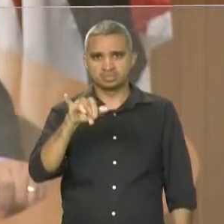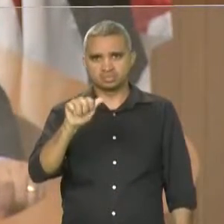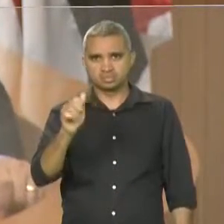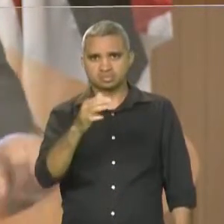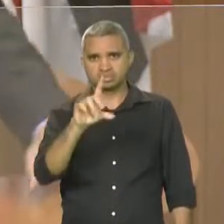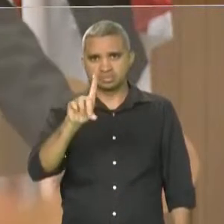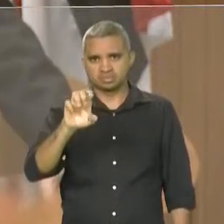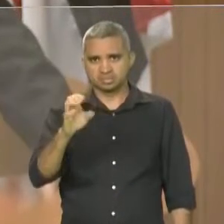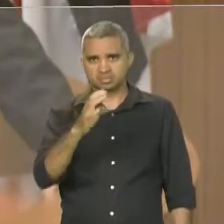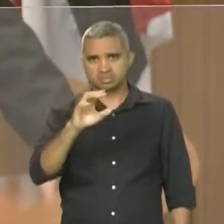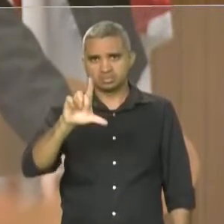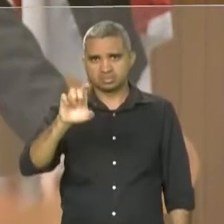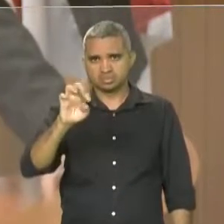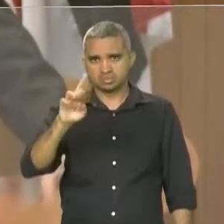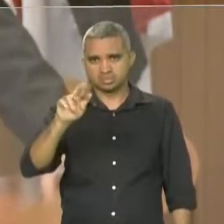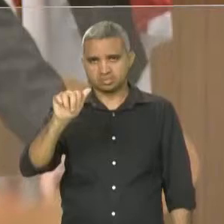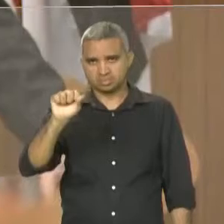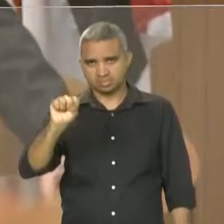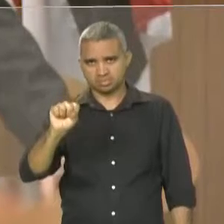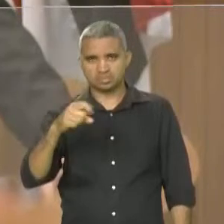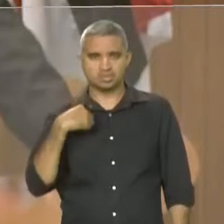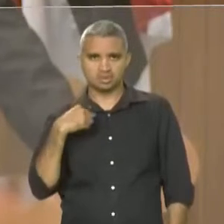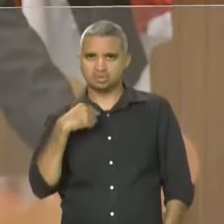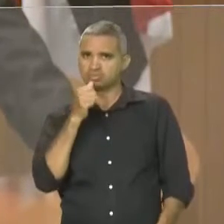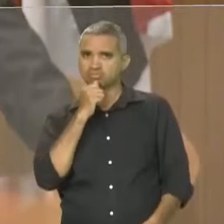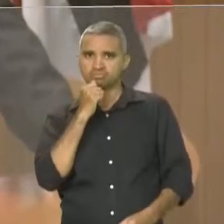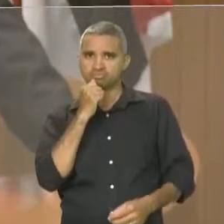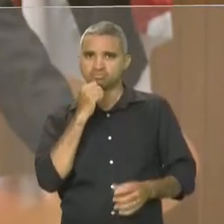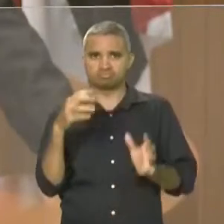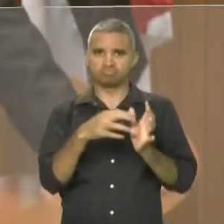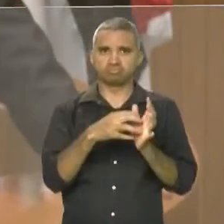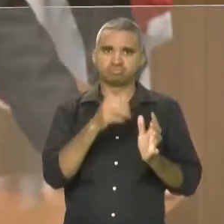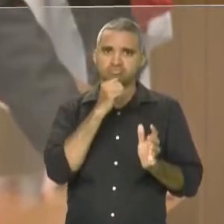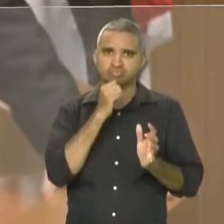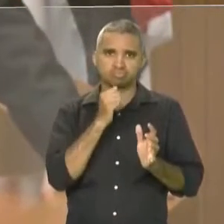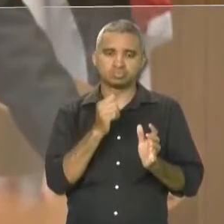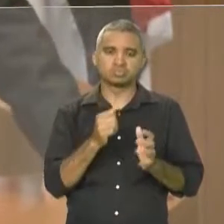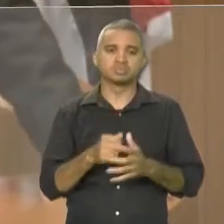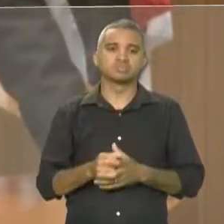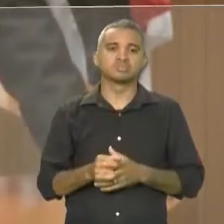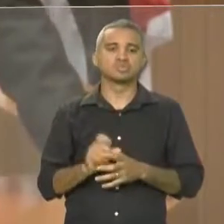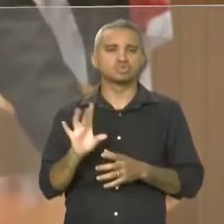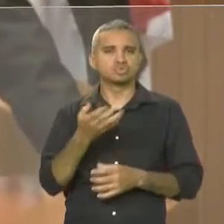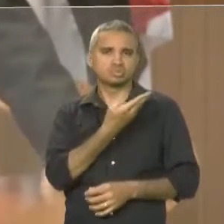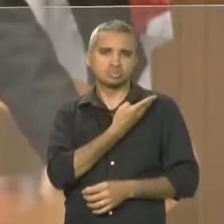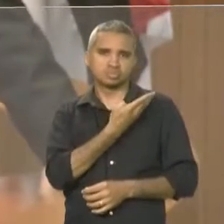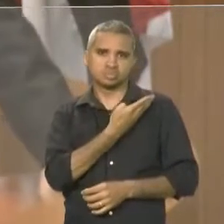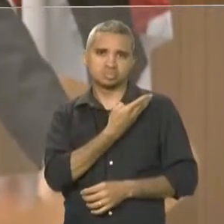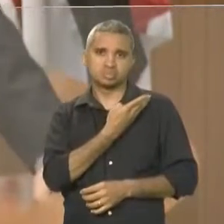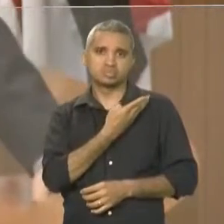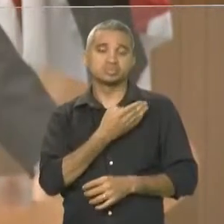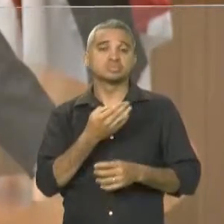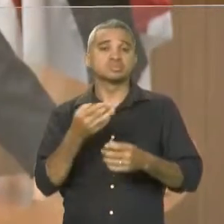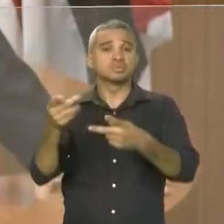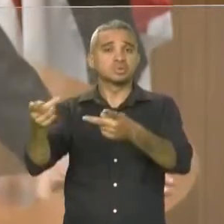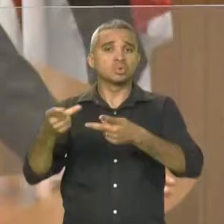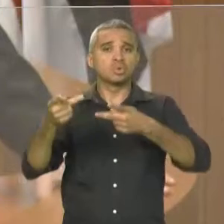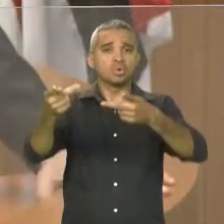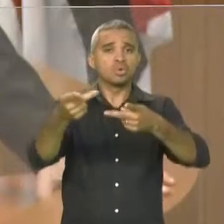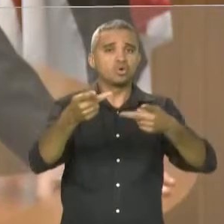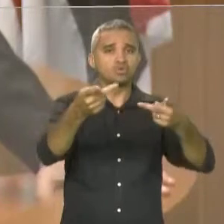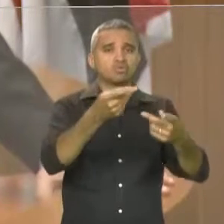Academia mas sendo um grande amigo um irmão desta Academia estender o convite a todos para que